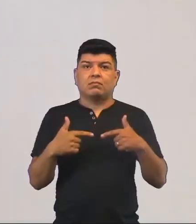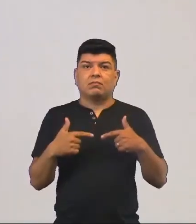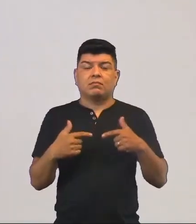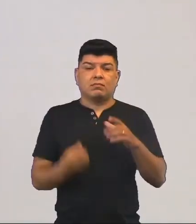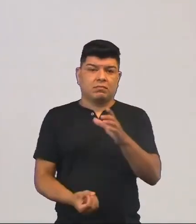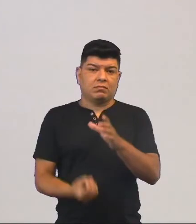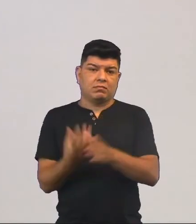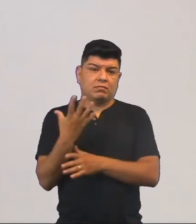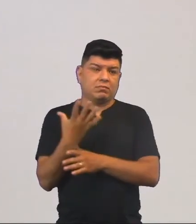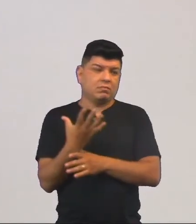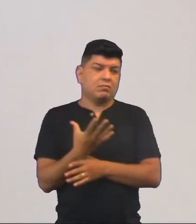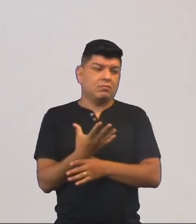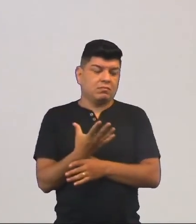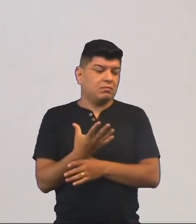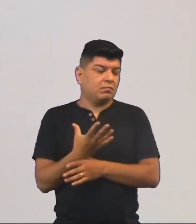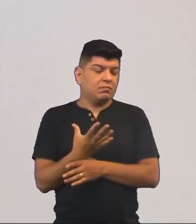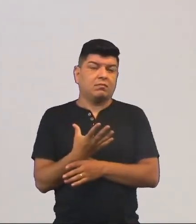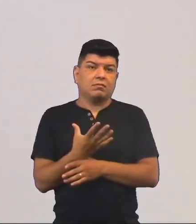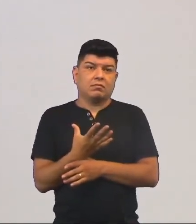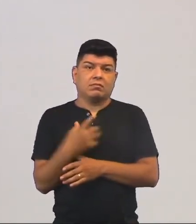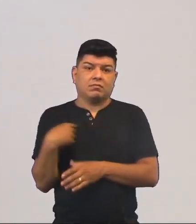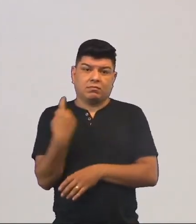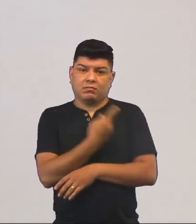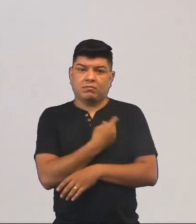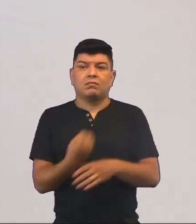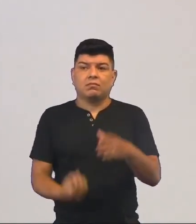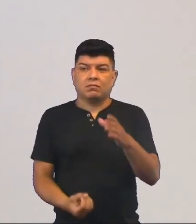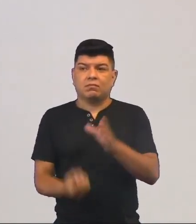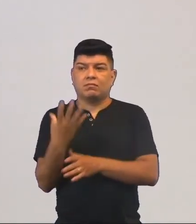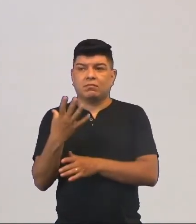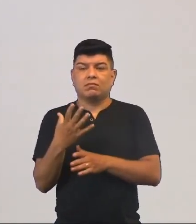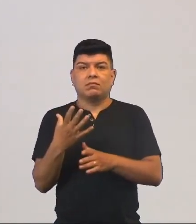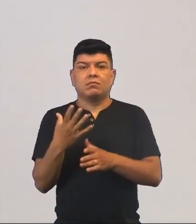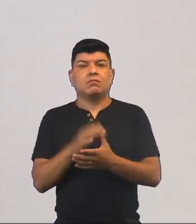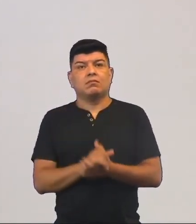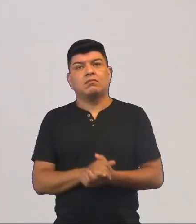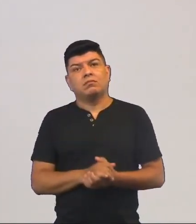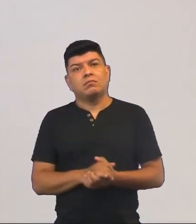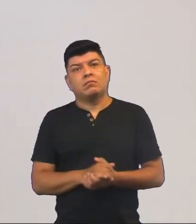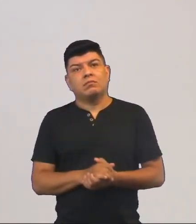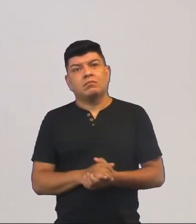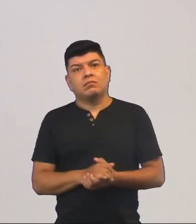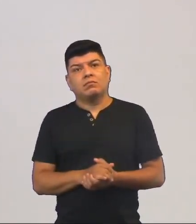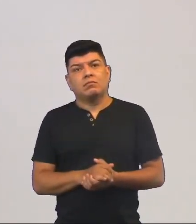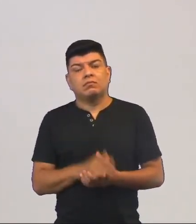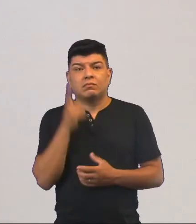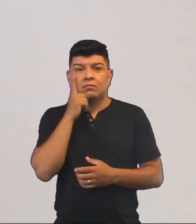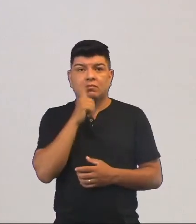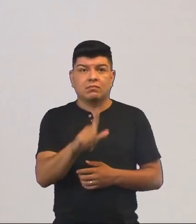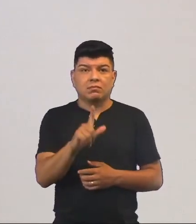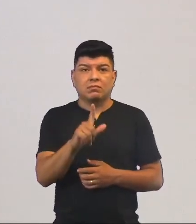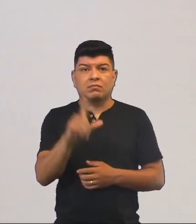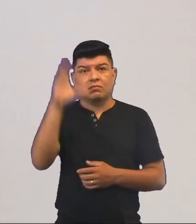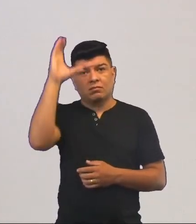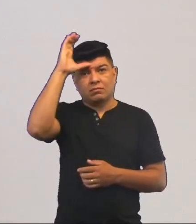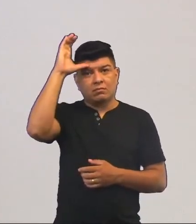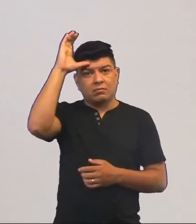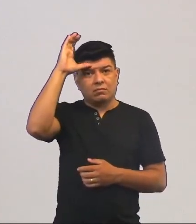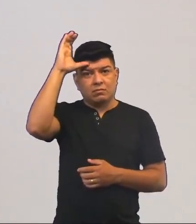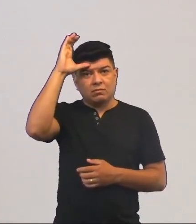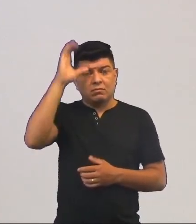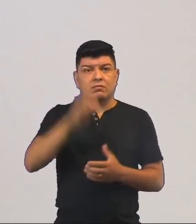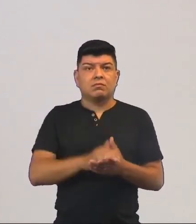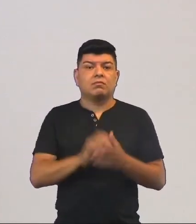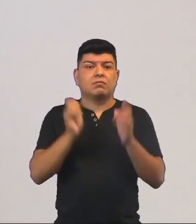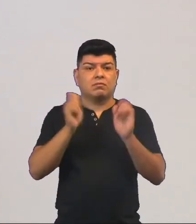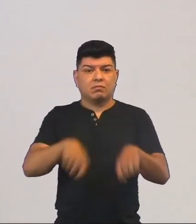eles criam, né? Que a gente cria, que nós criamos, né? Nós conseguimos uma consciência sobre